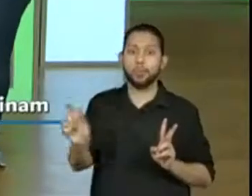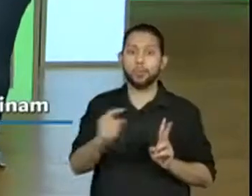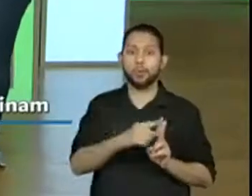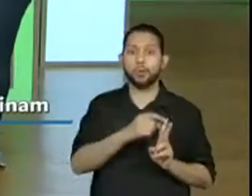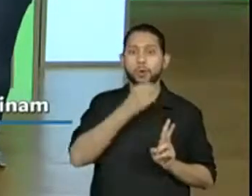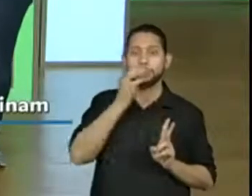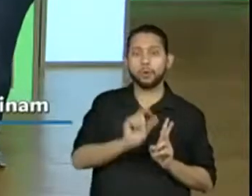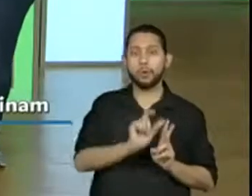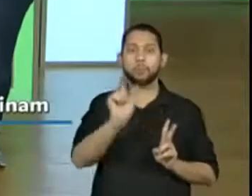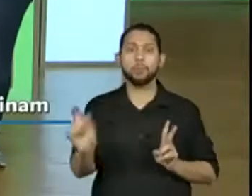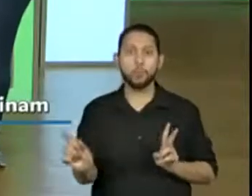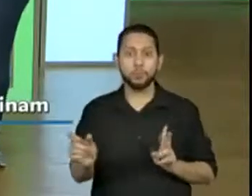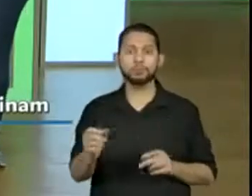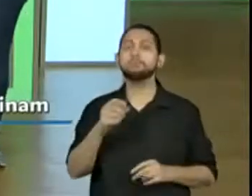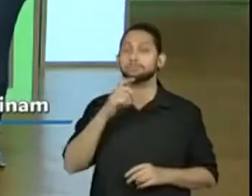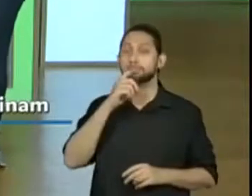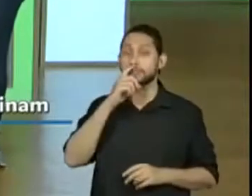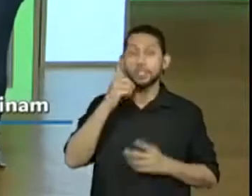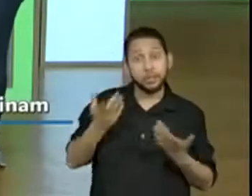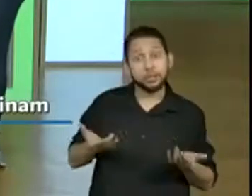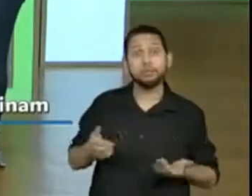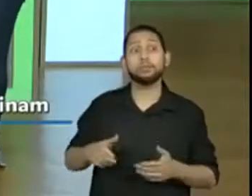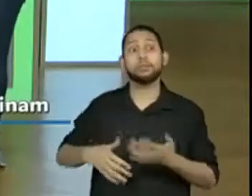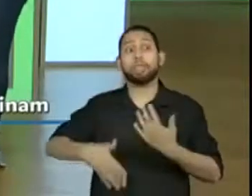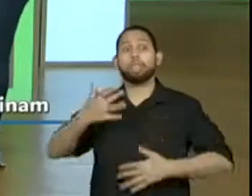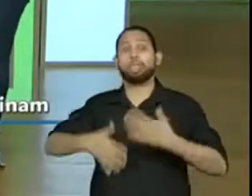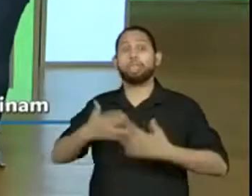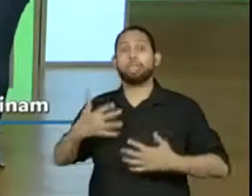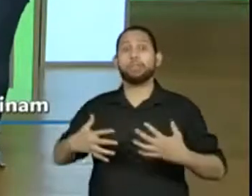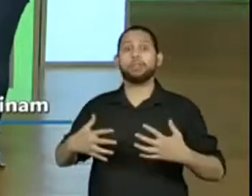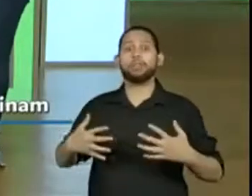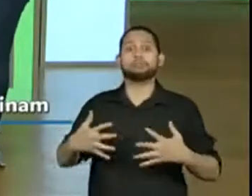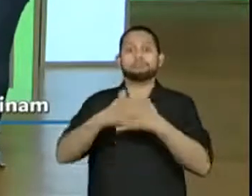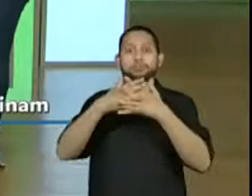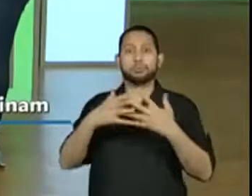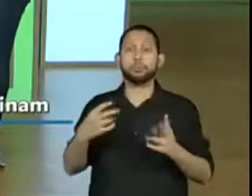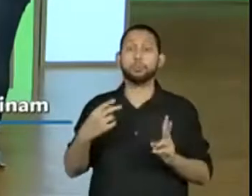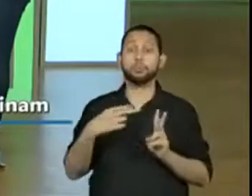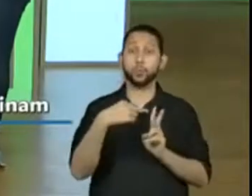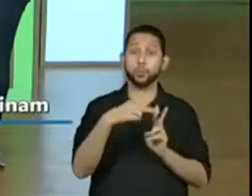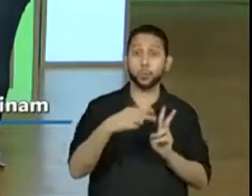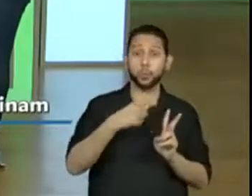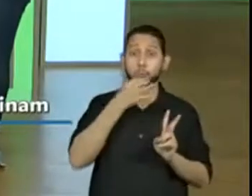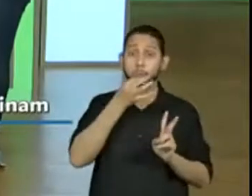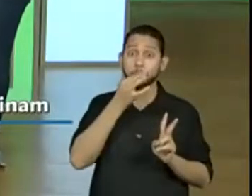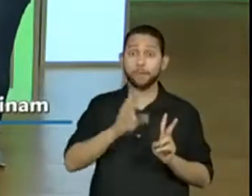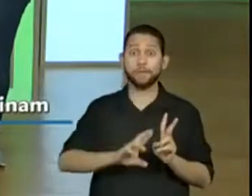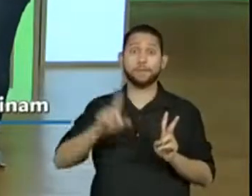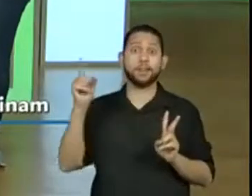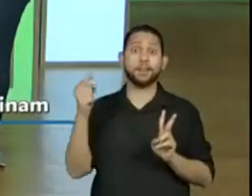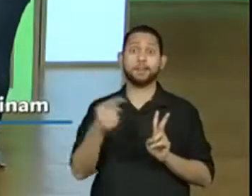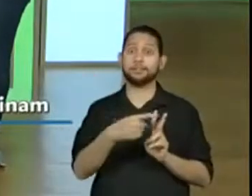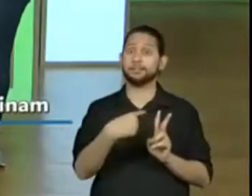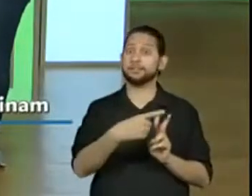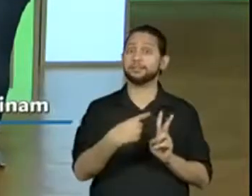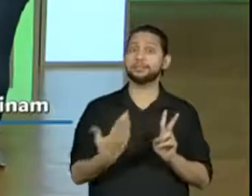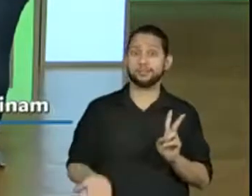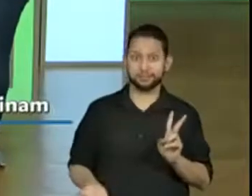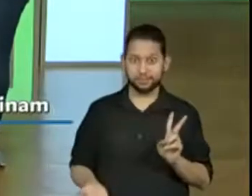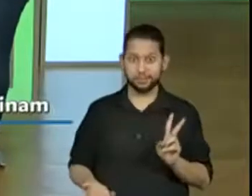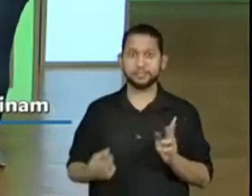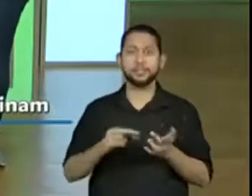mesmo. Exatamente. O que causou o maior conflito foi a opinião divergente dos dois homens ali,